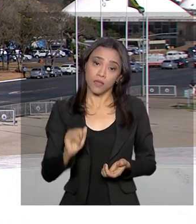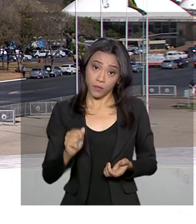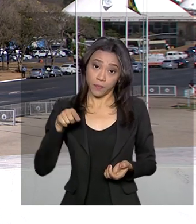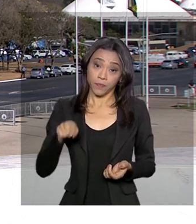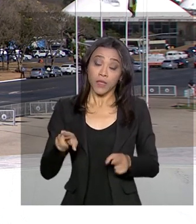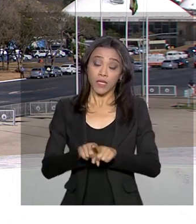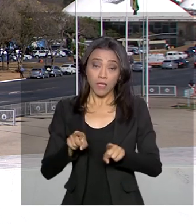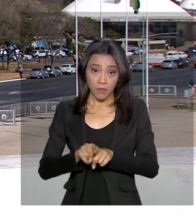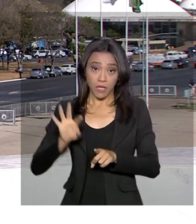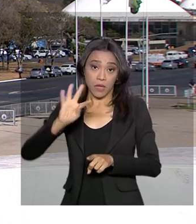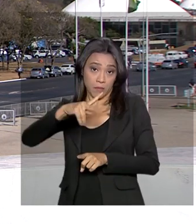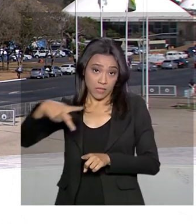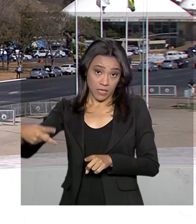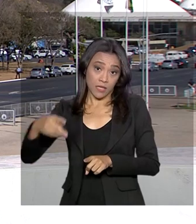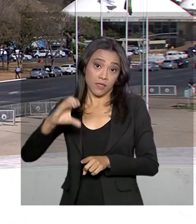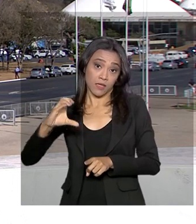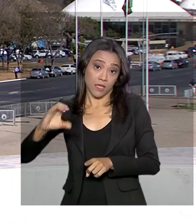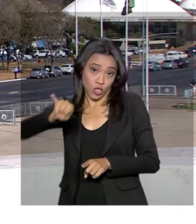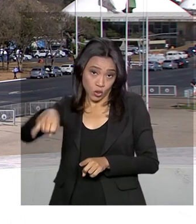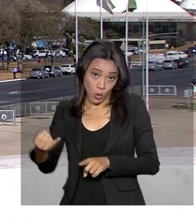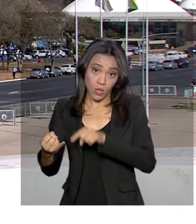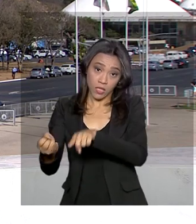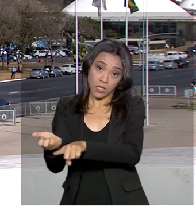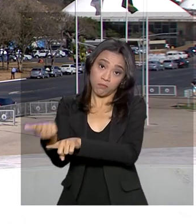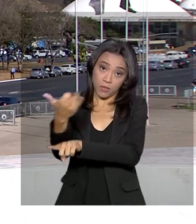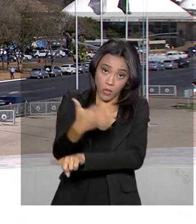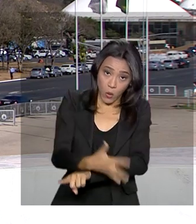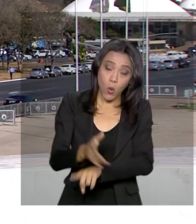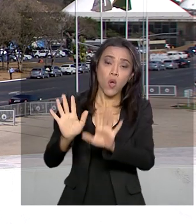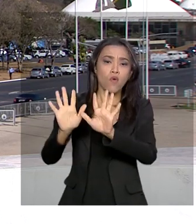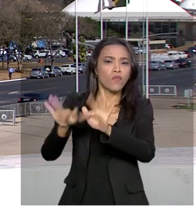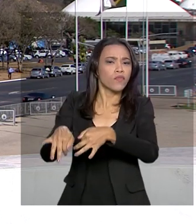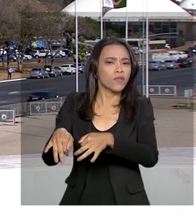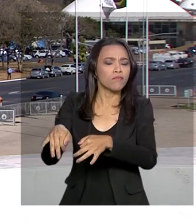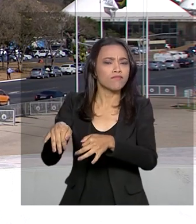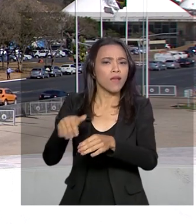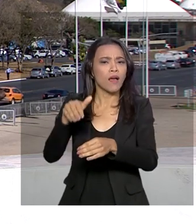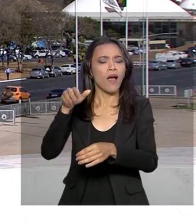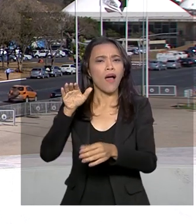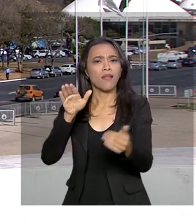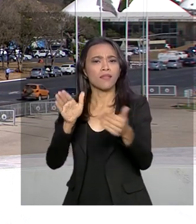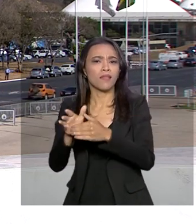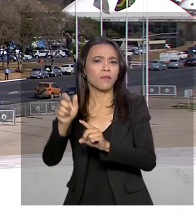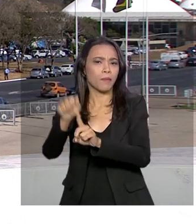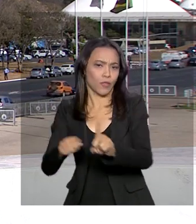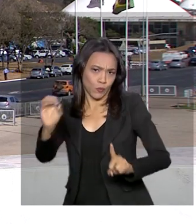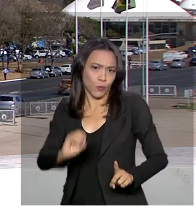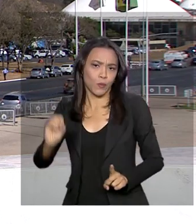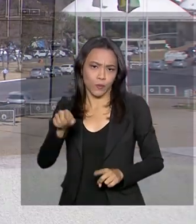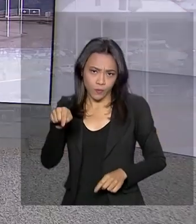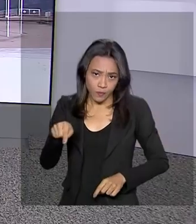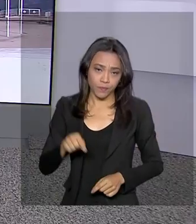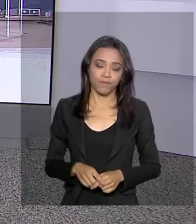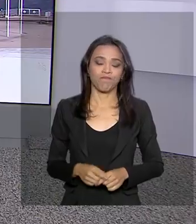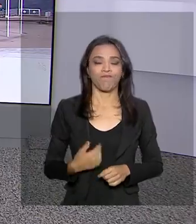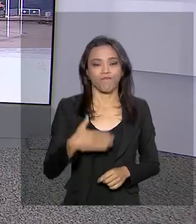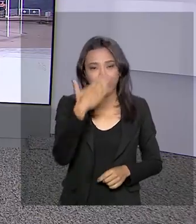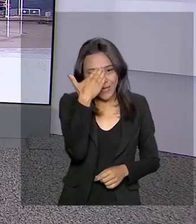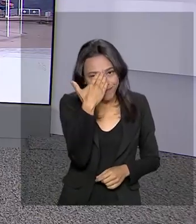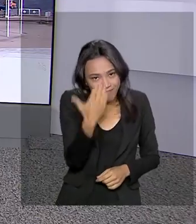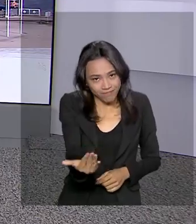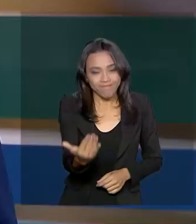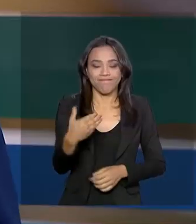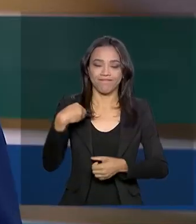Simone Tebet, a toda a tramitação deve se encerrar, ser concluída até 10 de outubro. Renata? Obrigada, Glauco, pelas suas